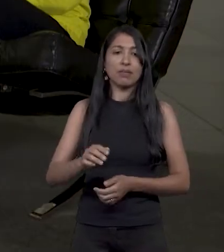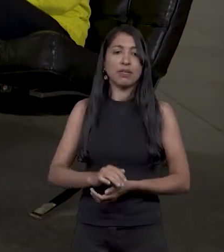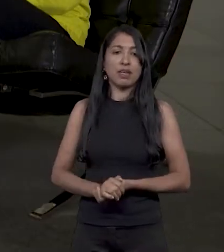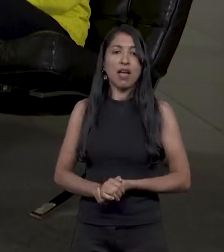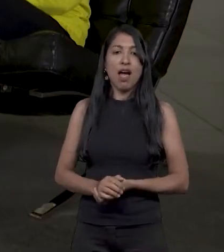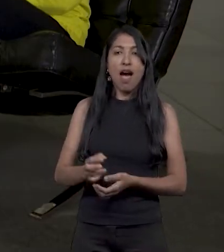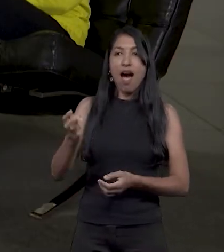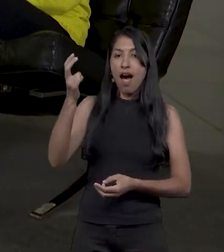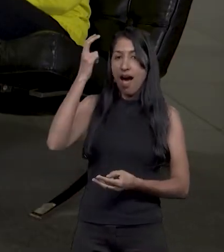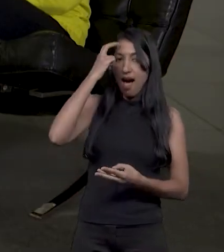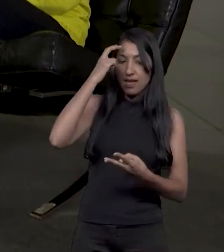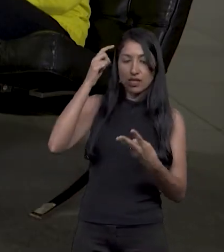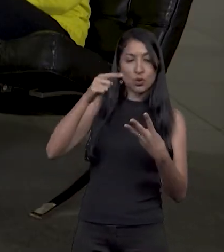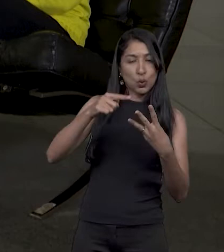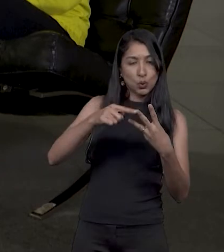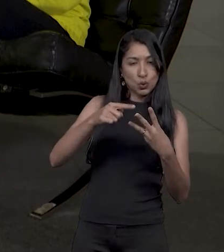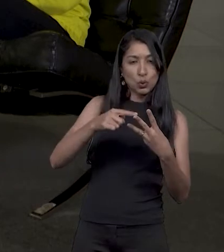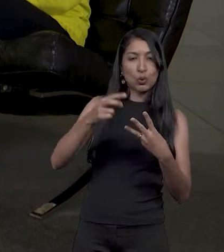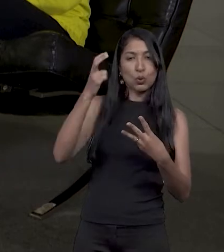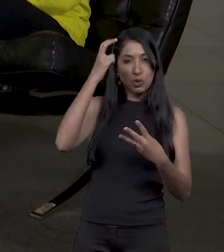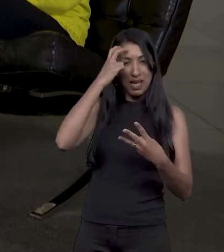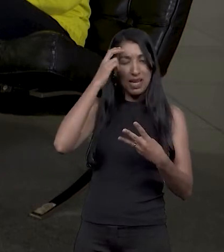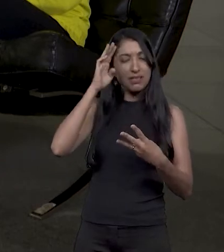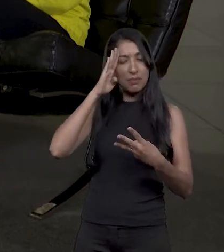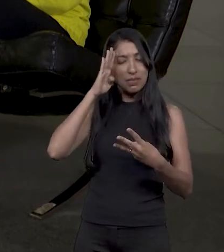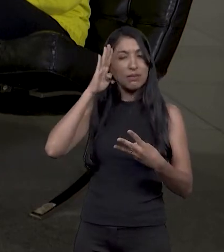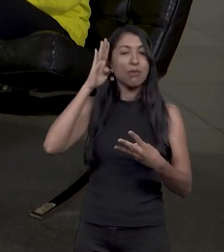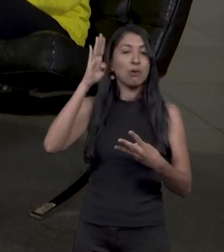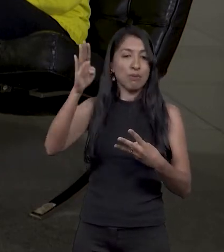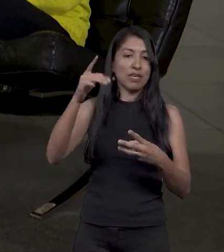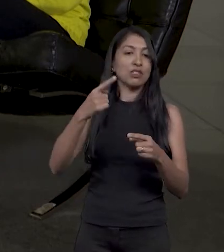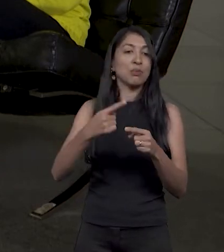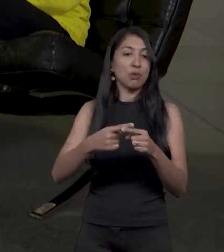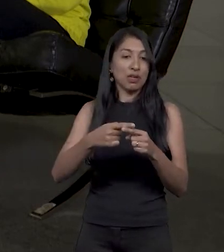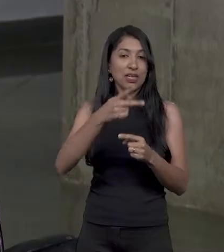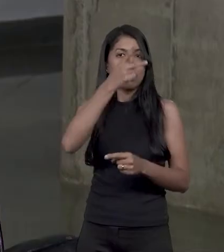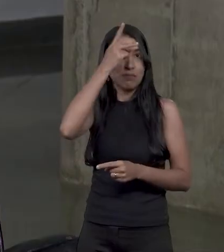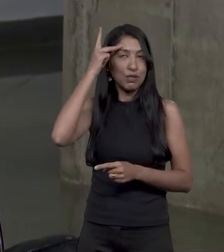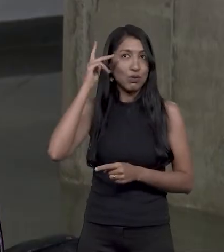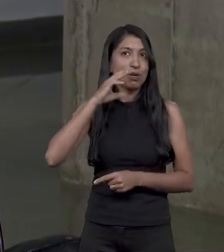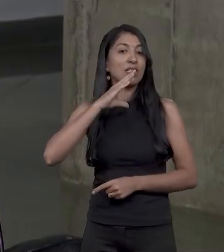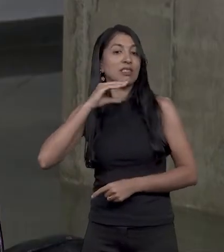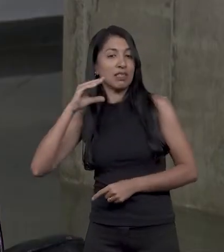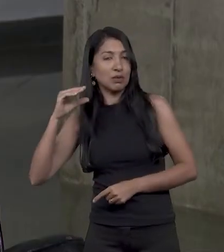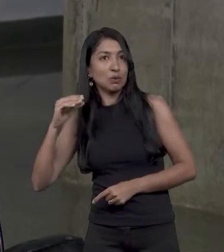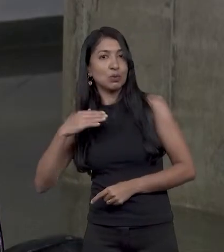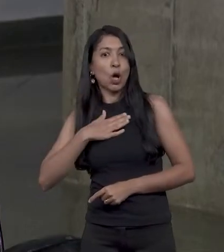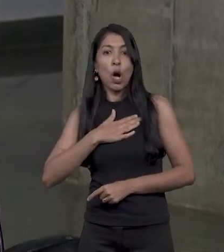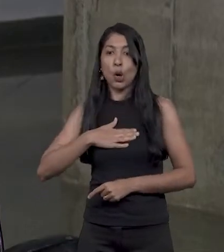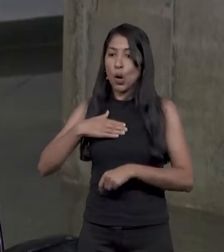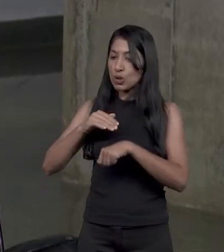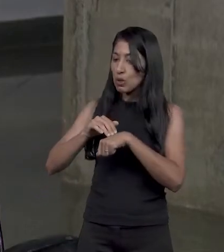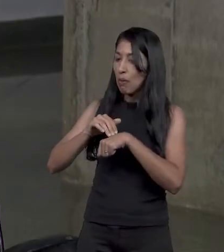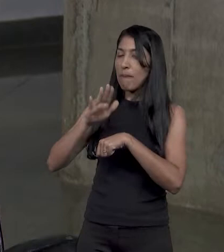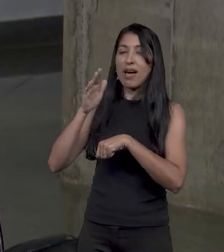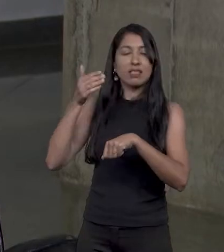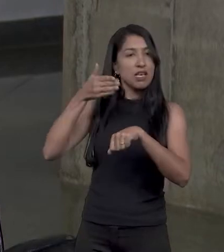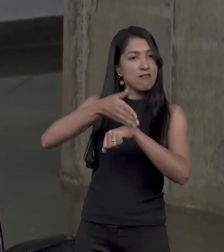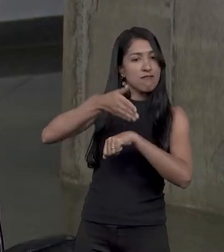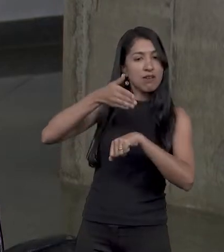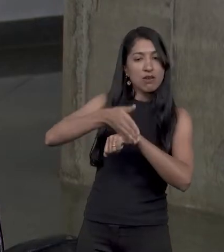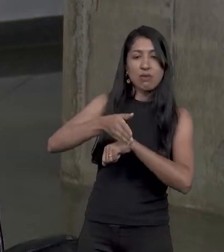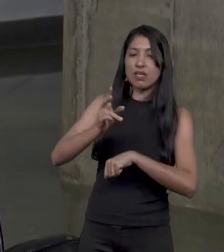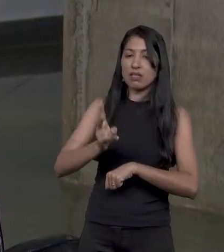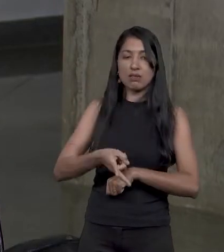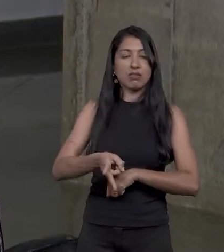culturais dominam mais porque o público adulto adoram, eles frequentam exposições para todo